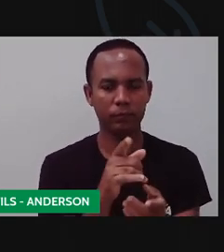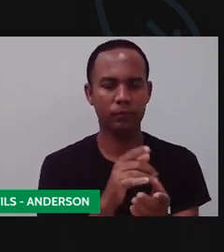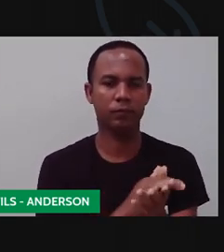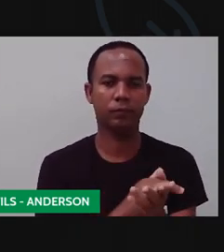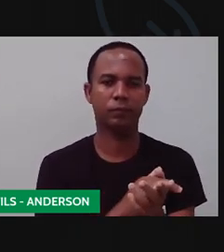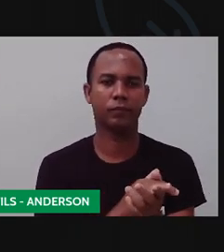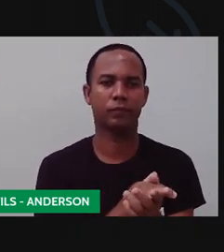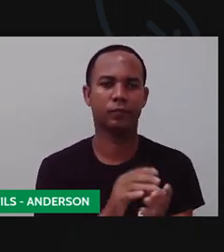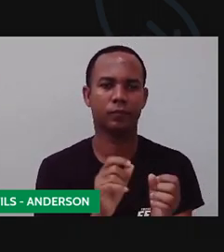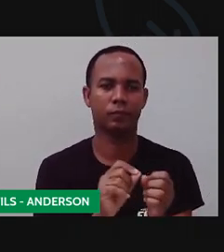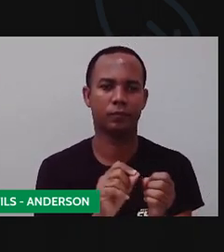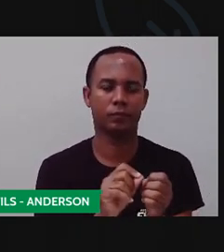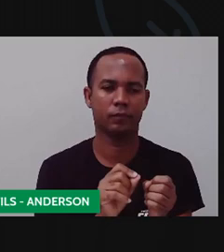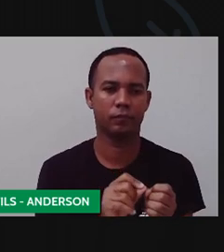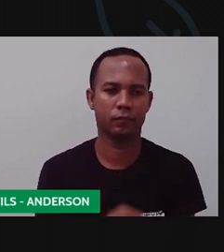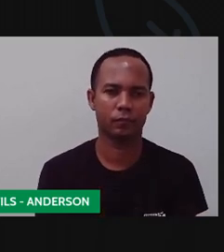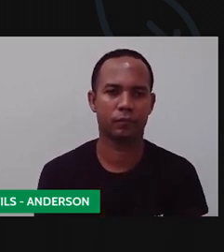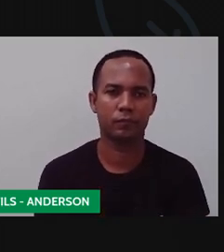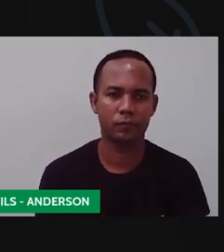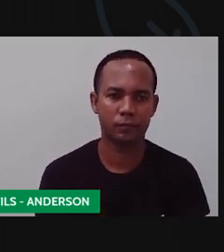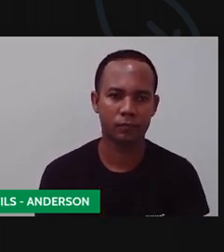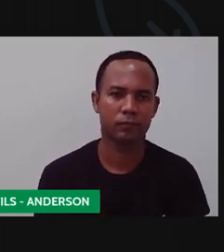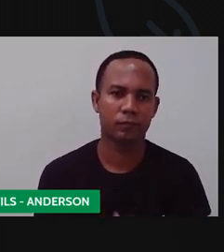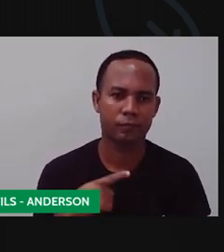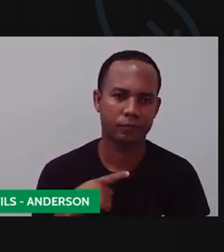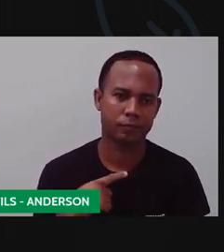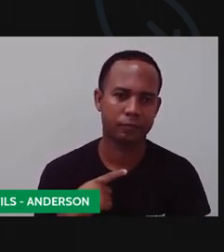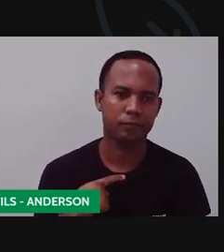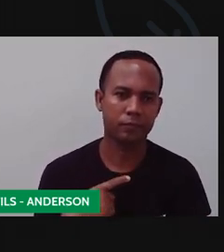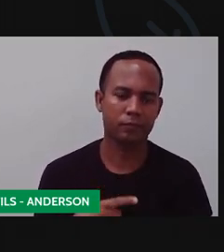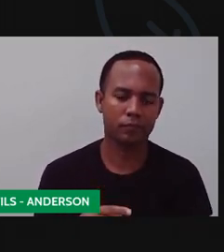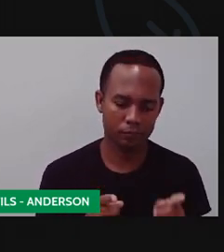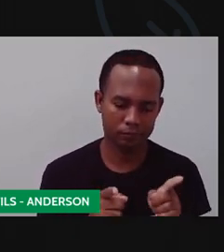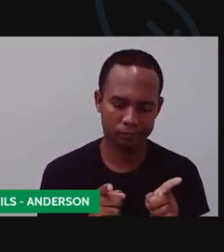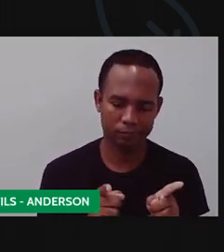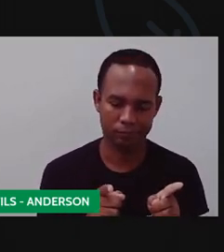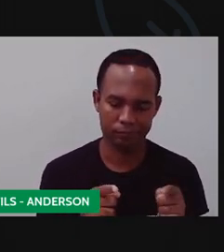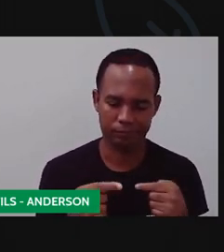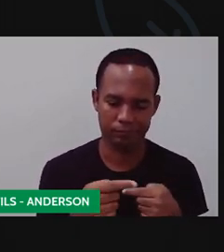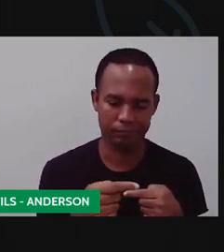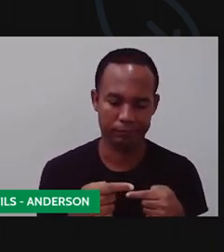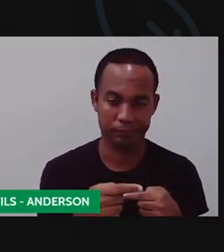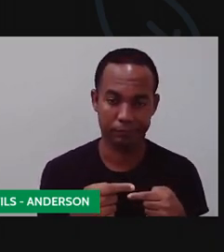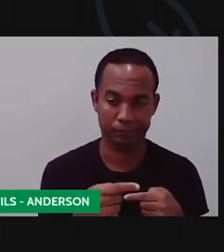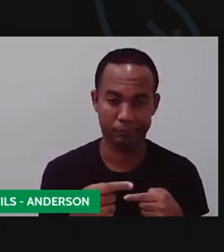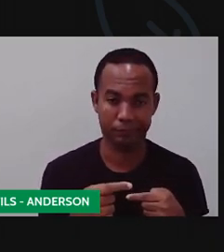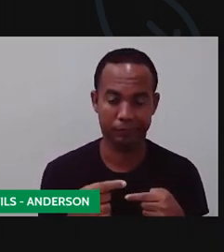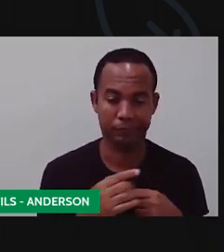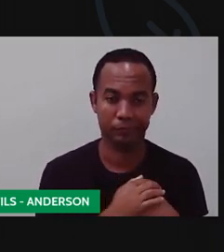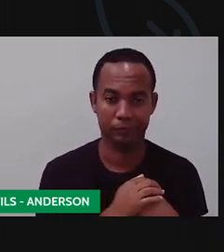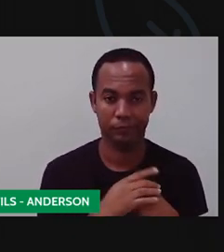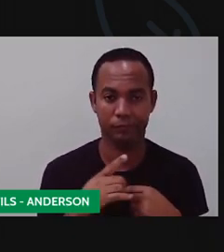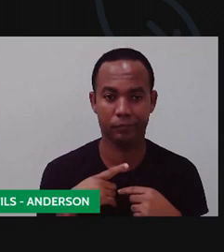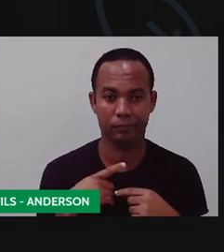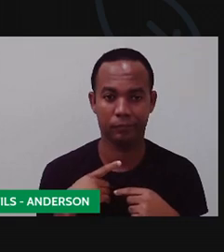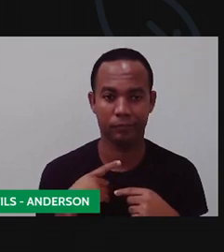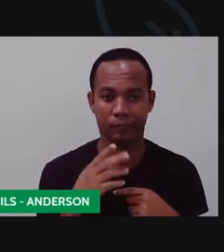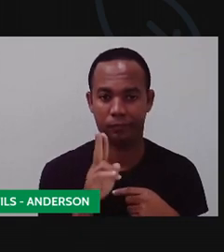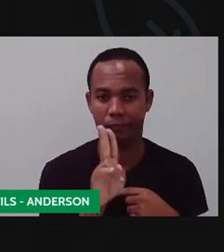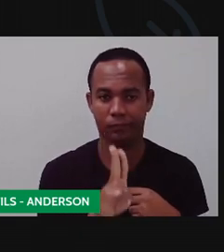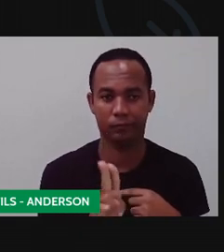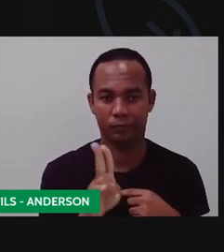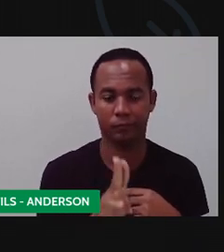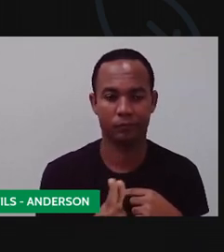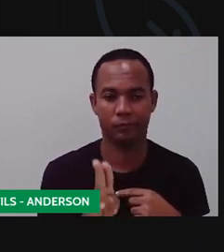E a vai fazer. Qual o primeiro passo? A gente tem aqui dois tecidos, né? O menorzinho, que é esse aqui, tá vendo? Que a gente vai utilizar para fazer os